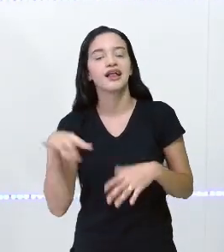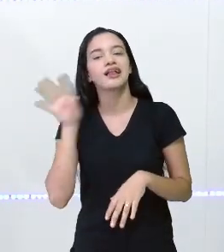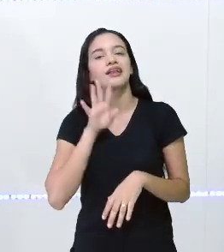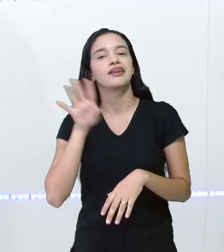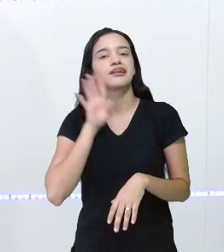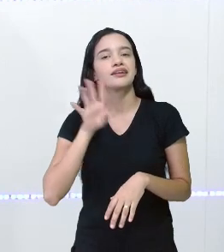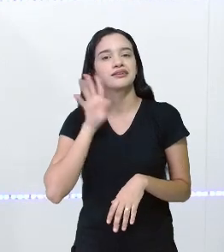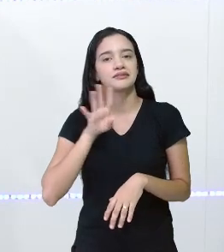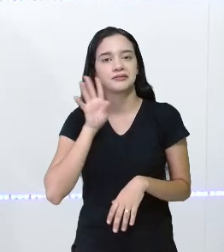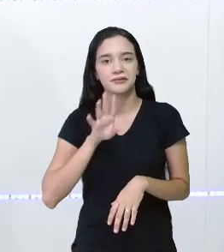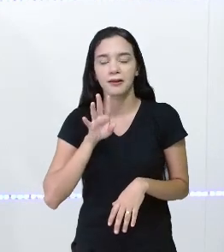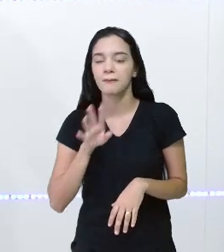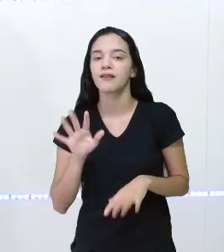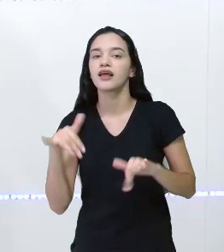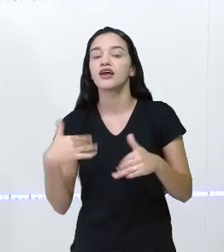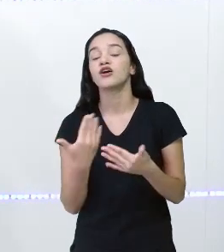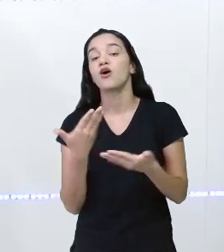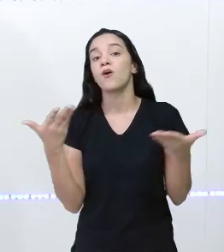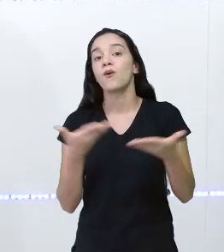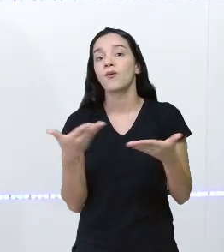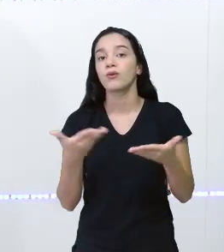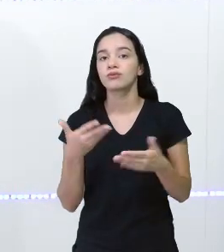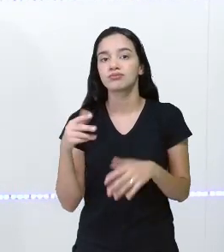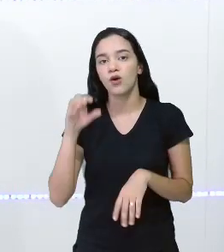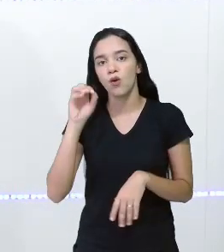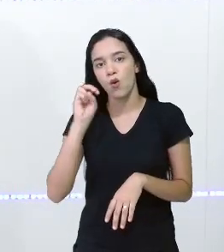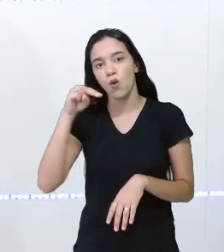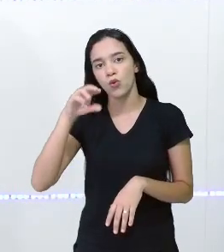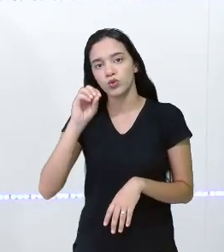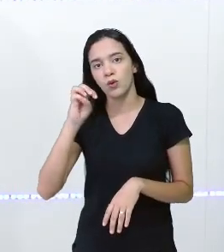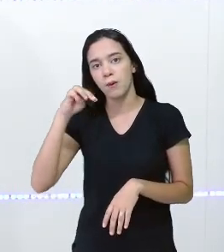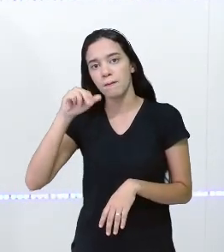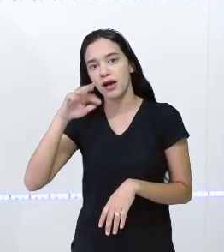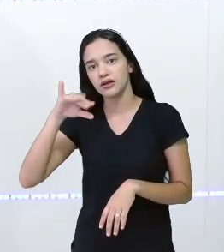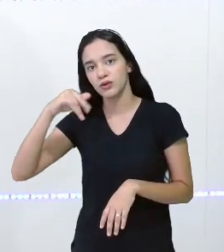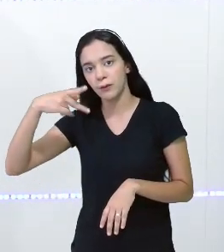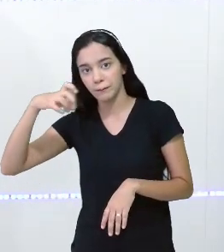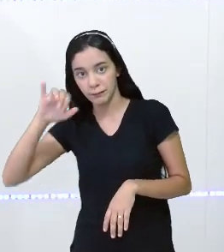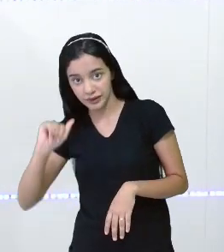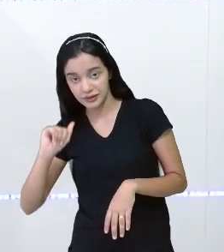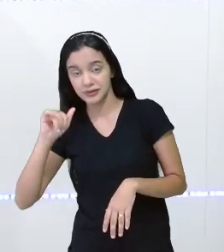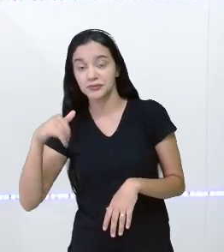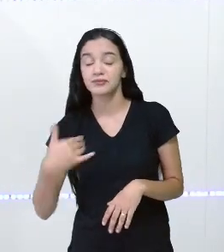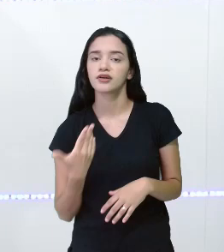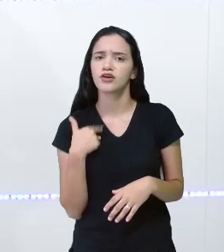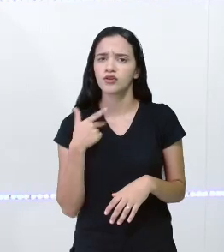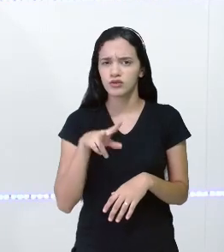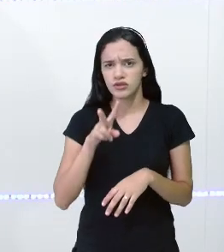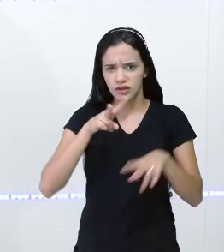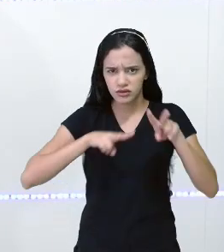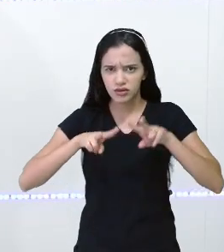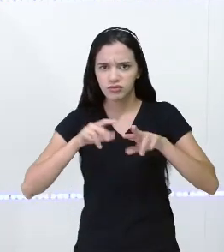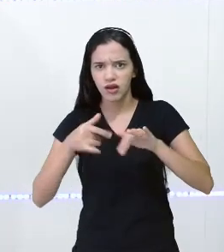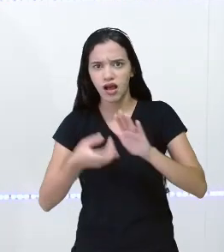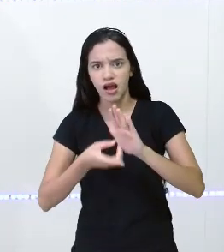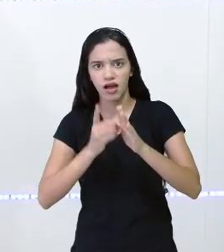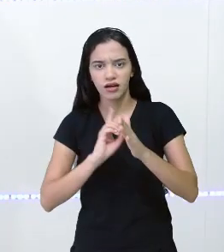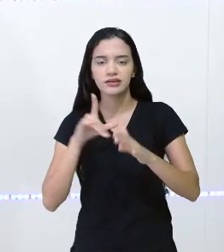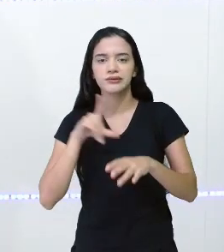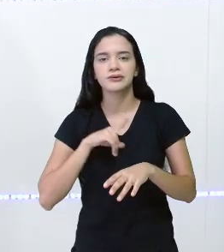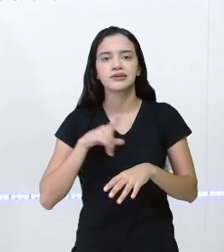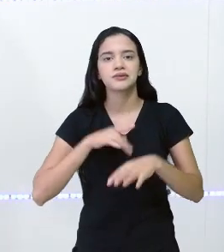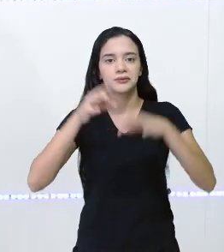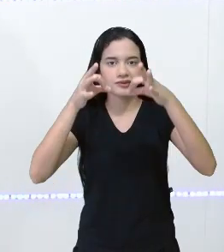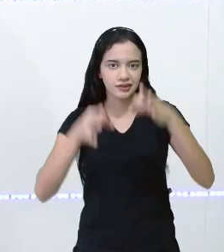A gente vai falar sobre onomatopeias. Que palavrão, hein? Será que vocês já ouviram essa palavra antes? Eu tenho